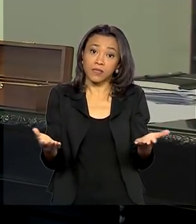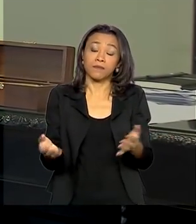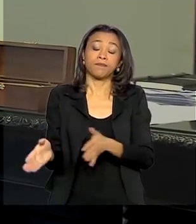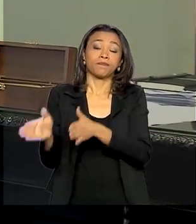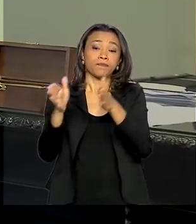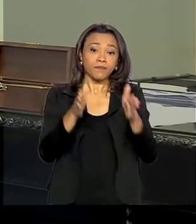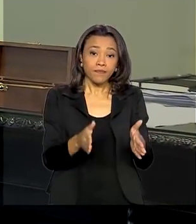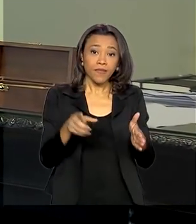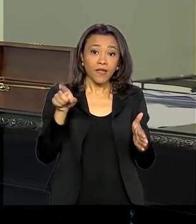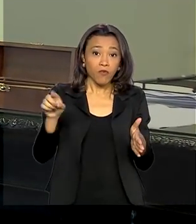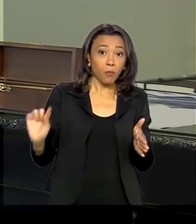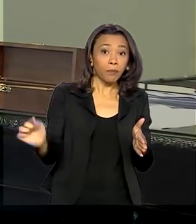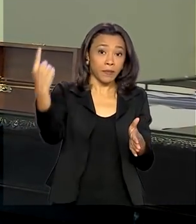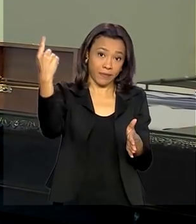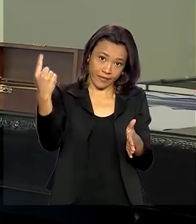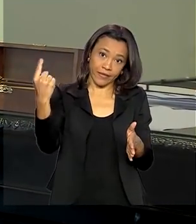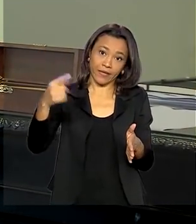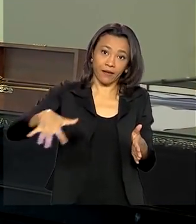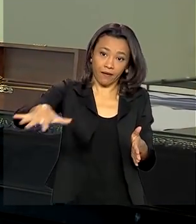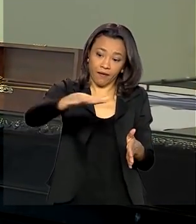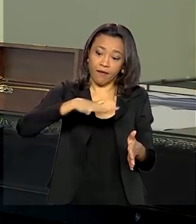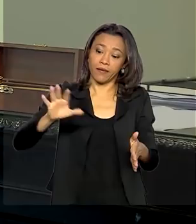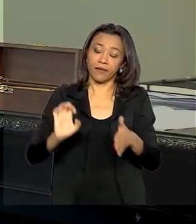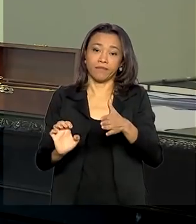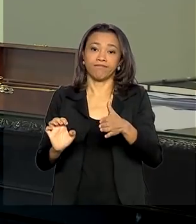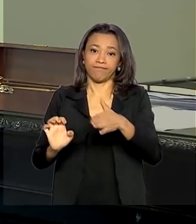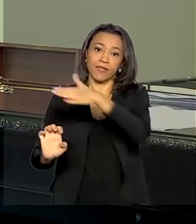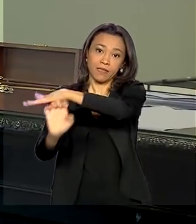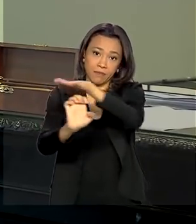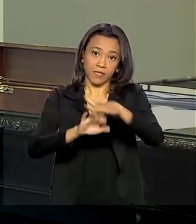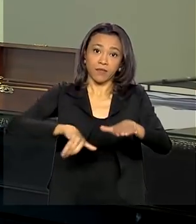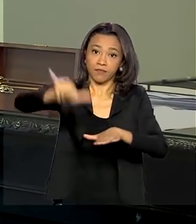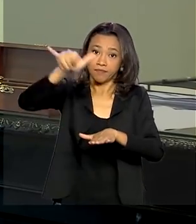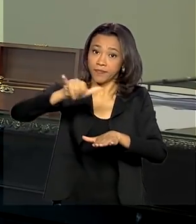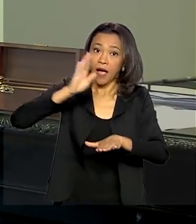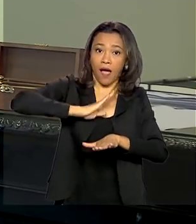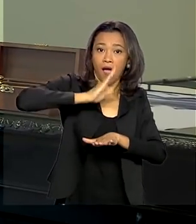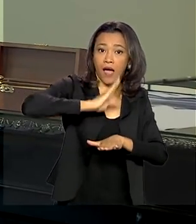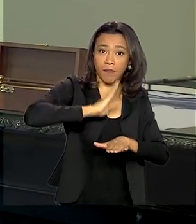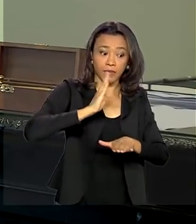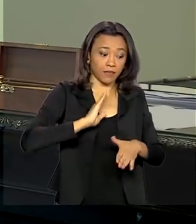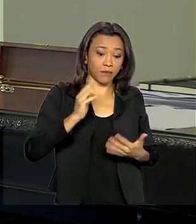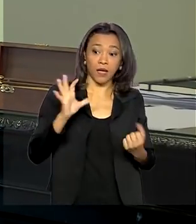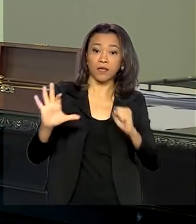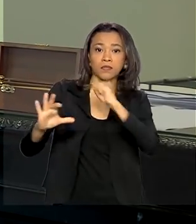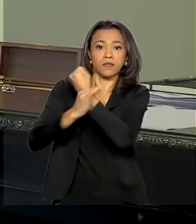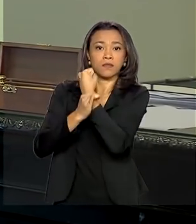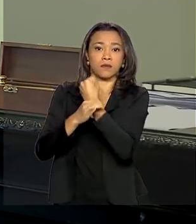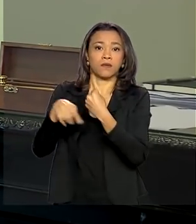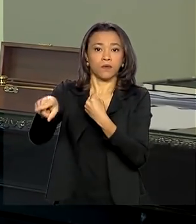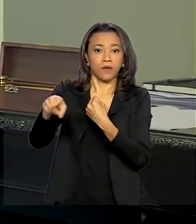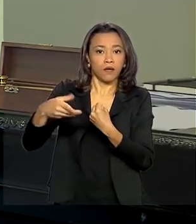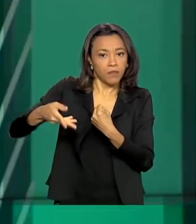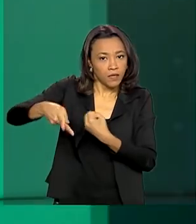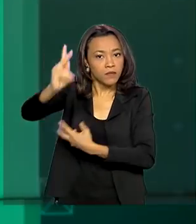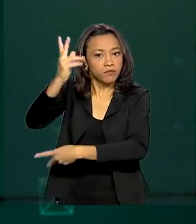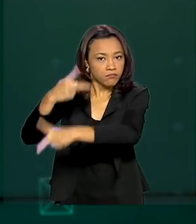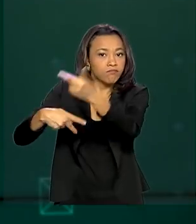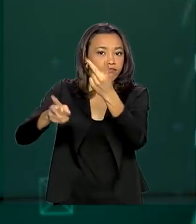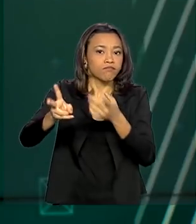o primeiro setor, vamos dizer assim, que nós entramos com medidas mais rápidas, principalmente para preservar o fluxo de caixa.